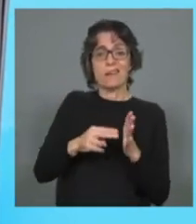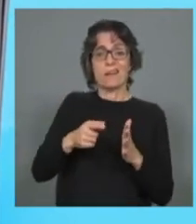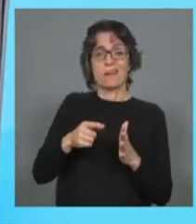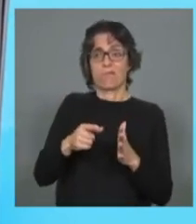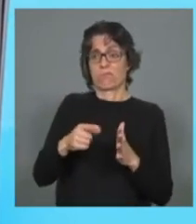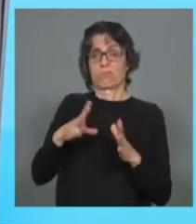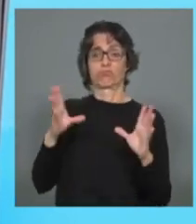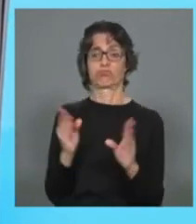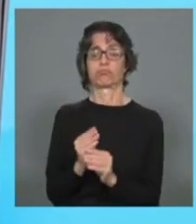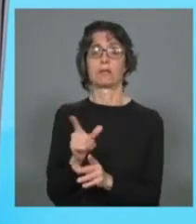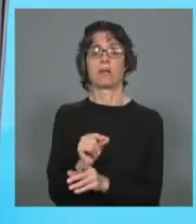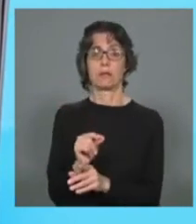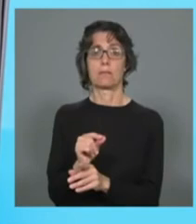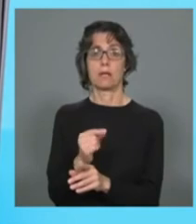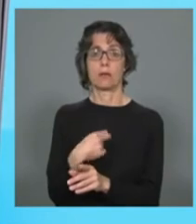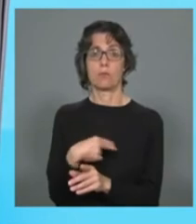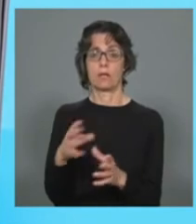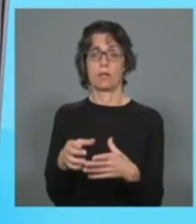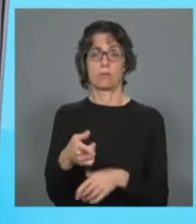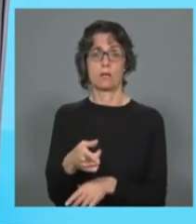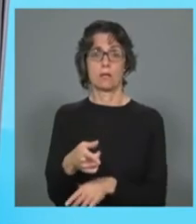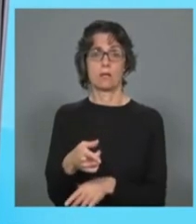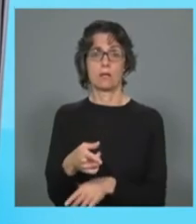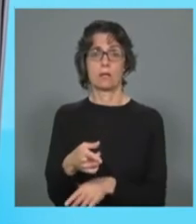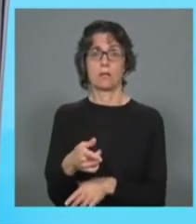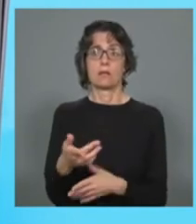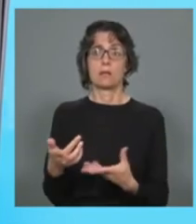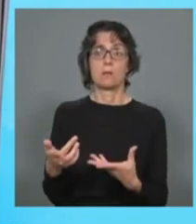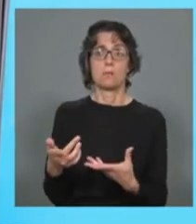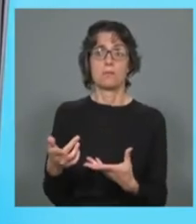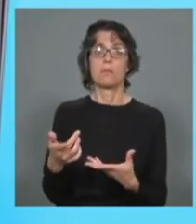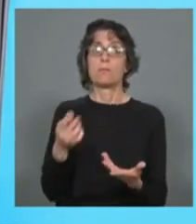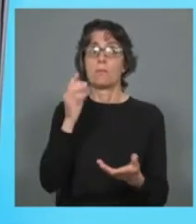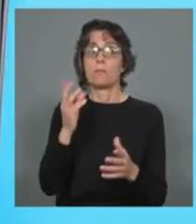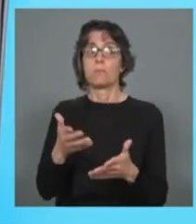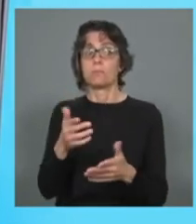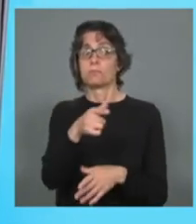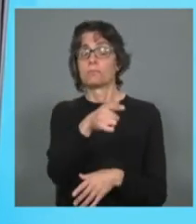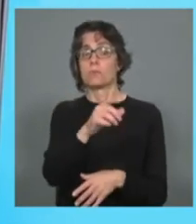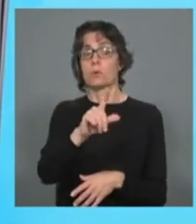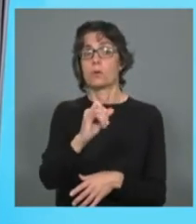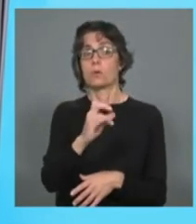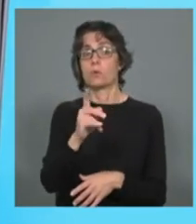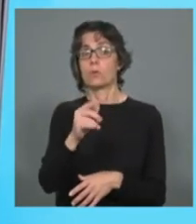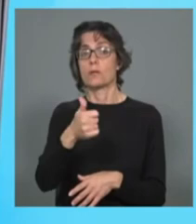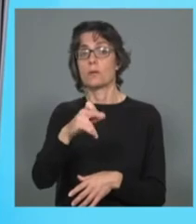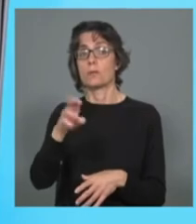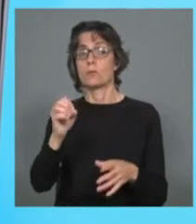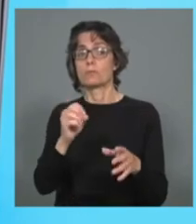portanto não há também muita esperança para esta comunidade neste país e o Líbano acaba por ser de facto este único